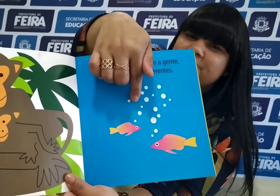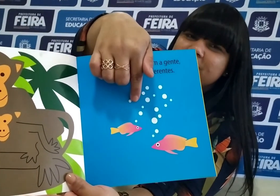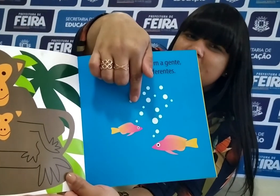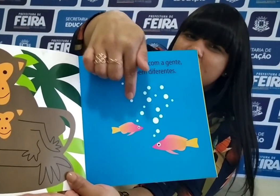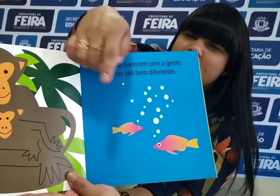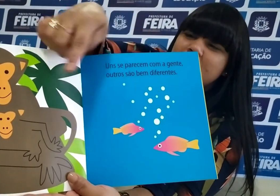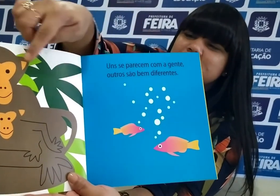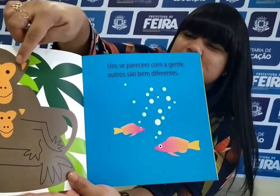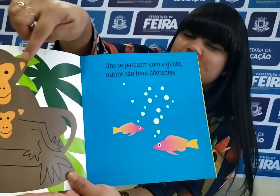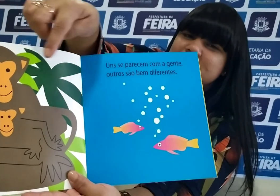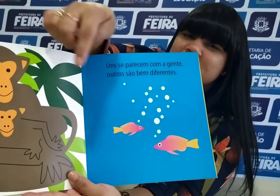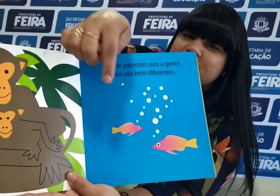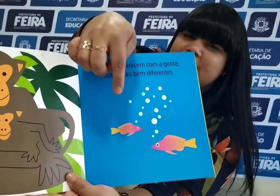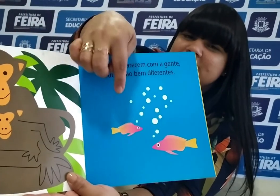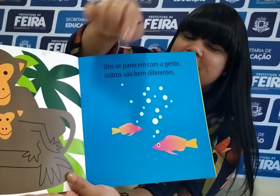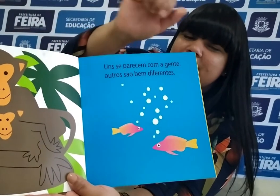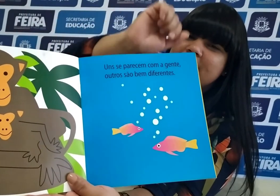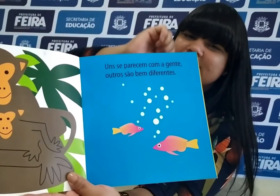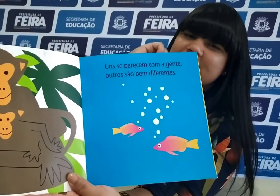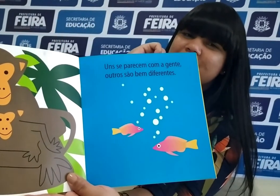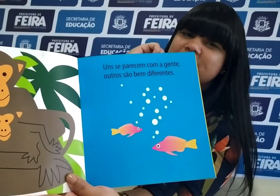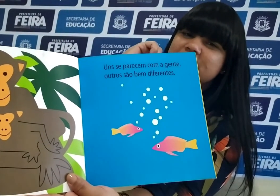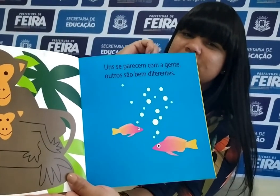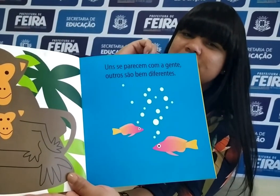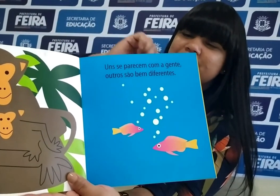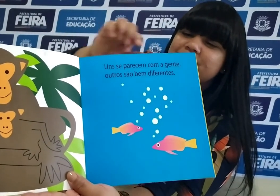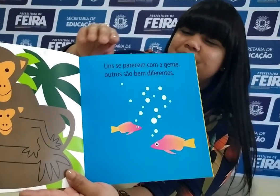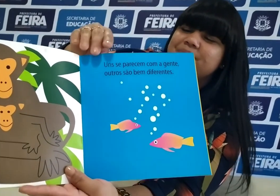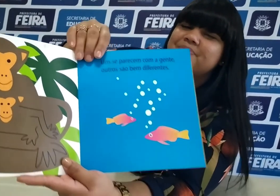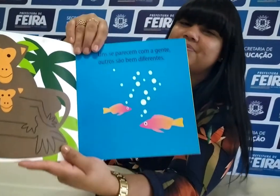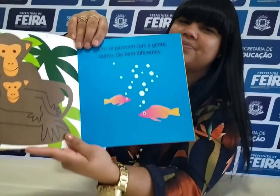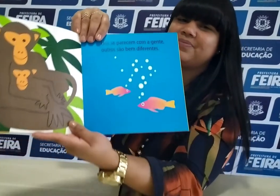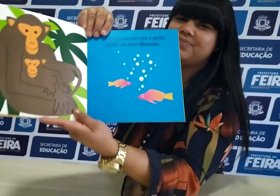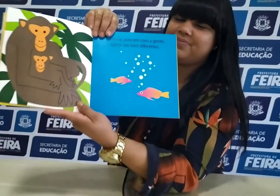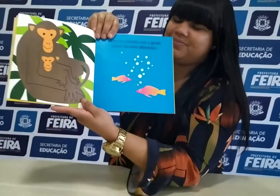peixinho? Qual dos dois animais que parecem com a gente?